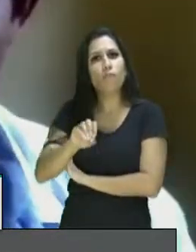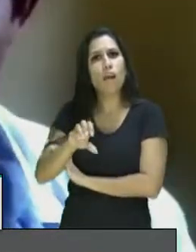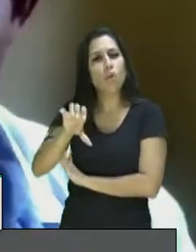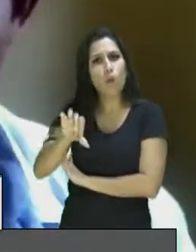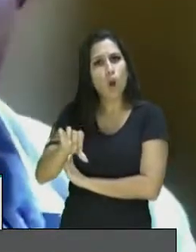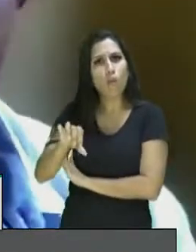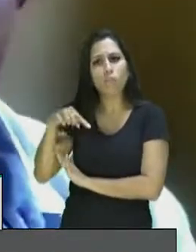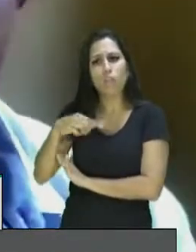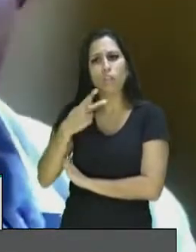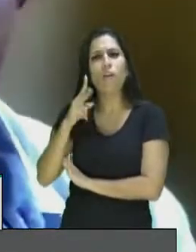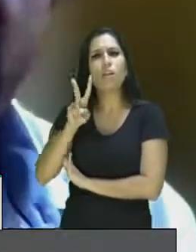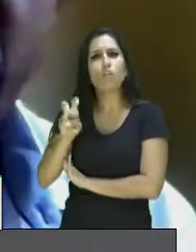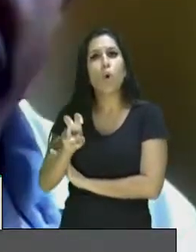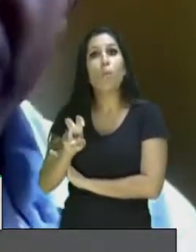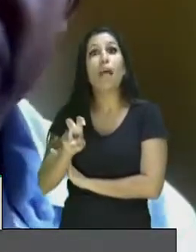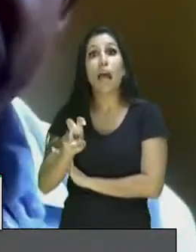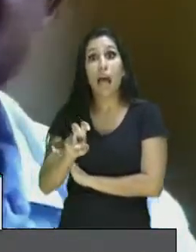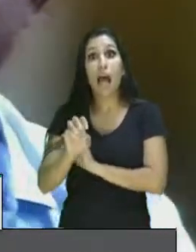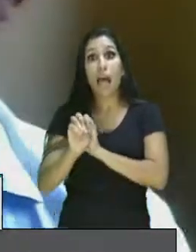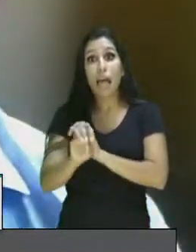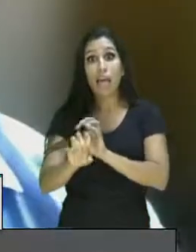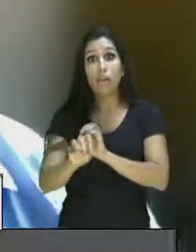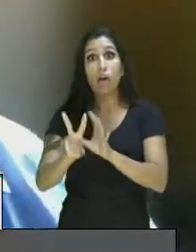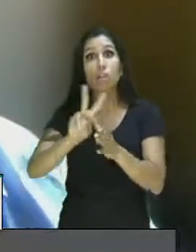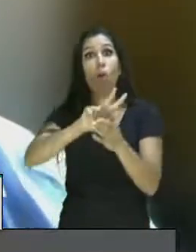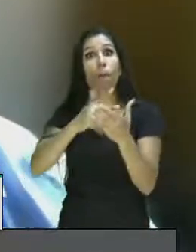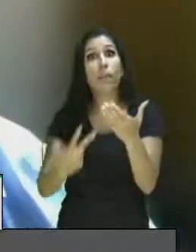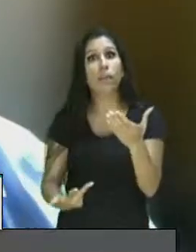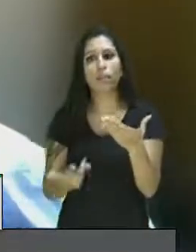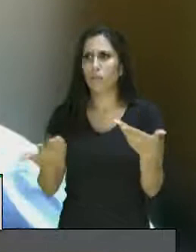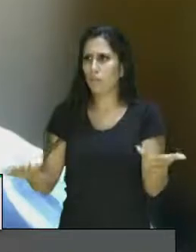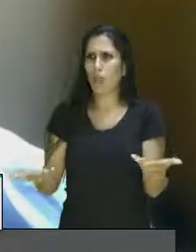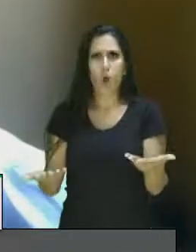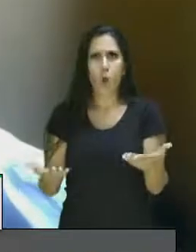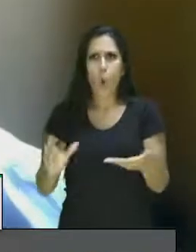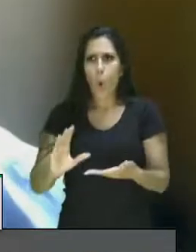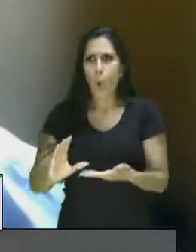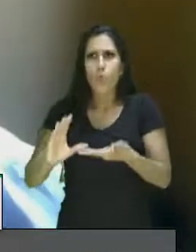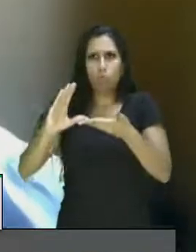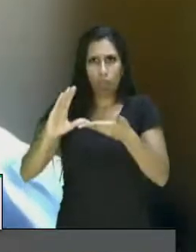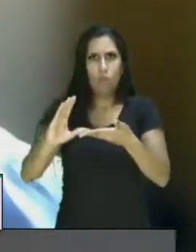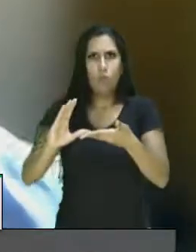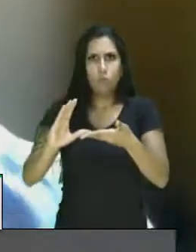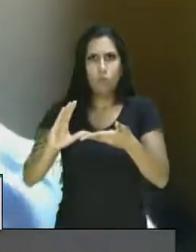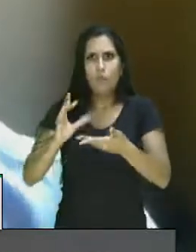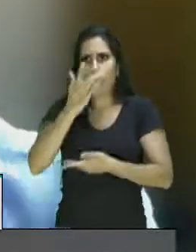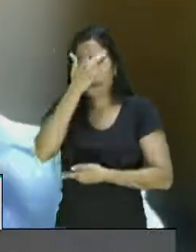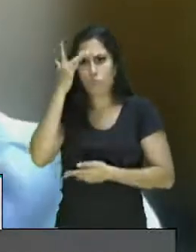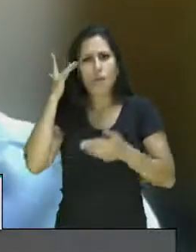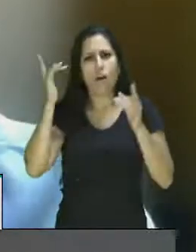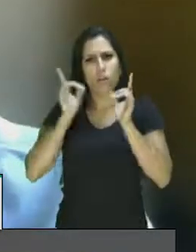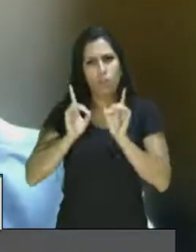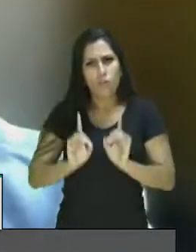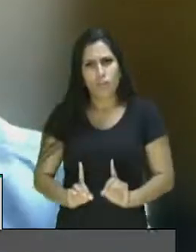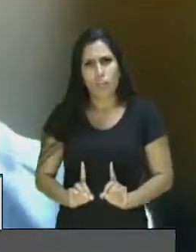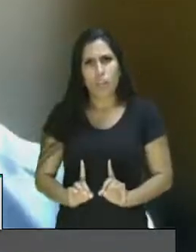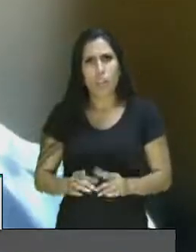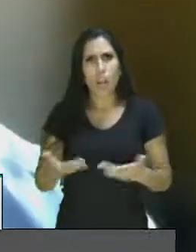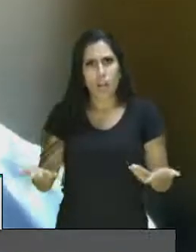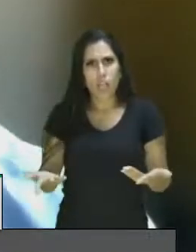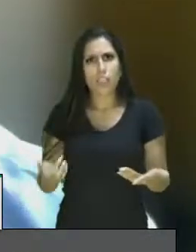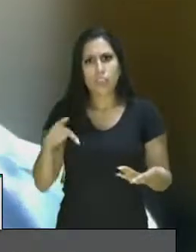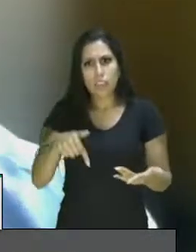questão da educação bilíngue. Então, se o conselho da pessoa com deficiência estivesse funcionando, a gente estaria lá